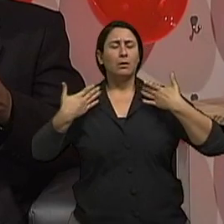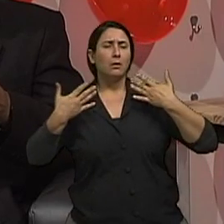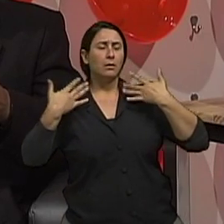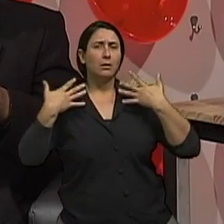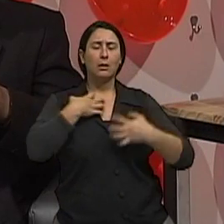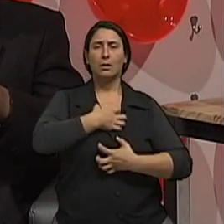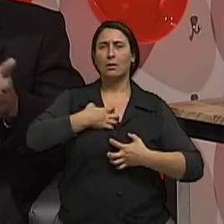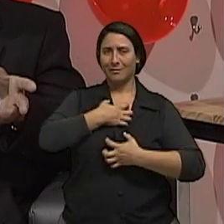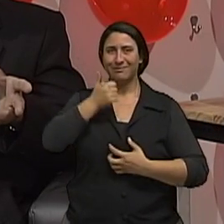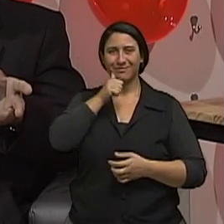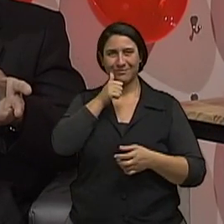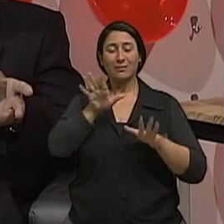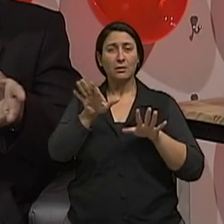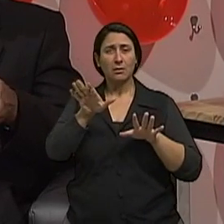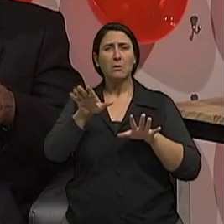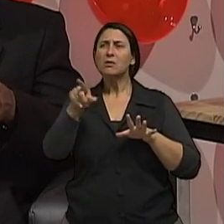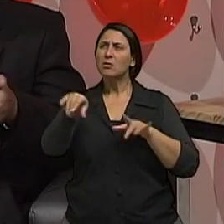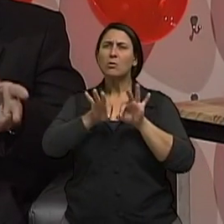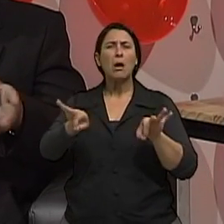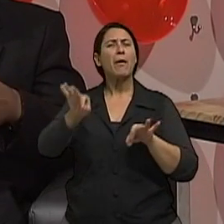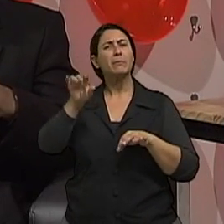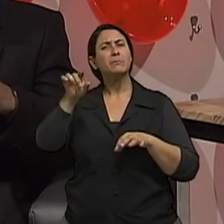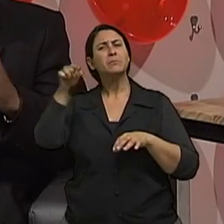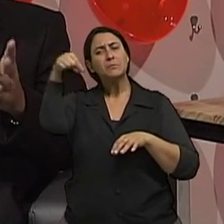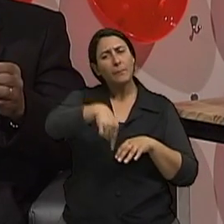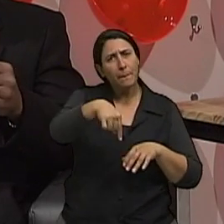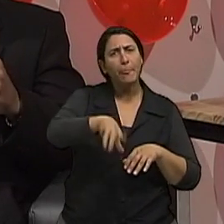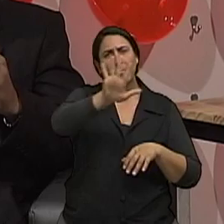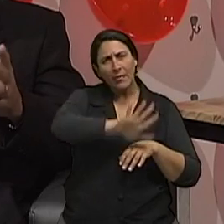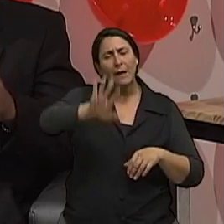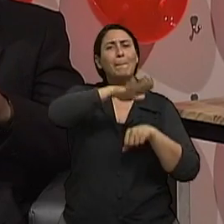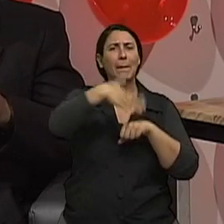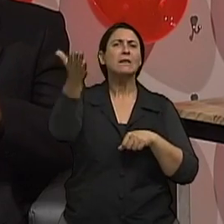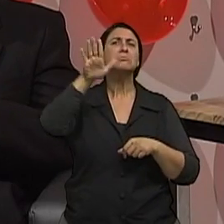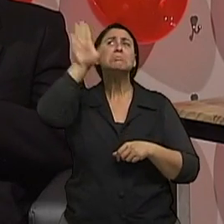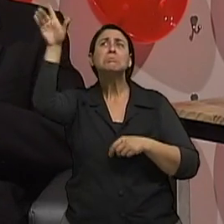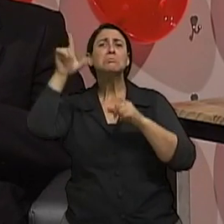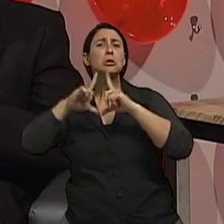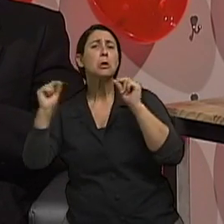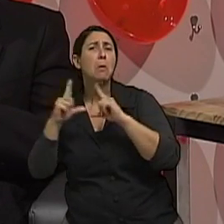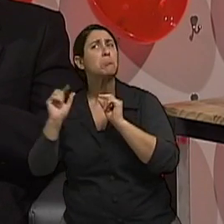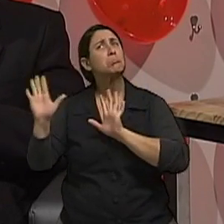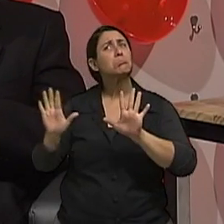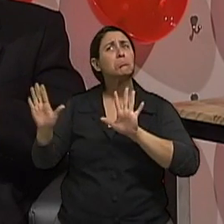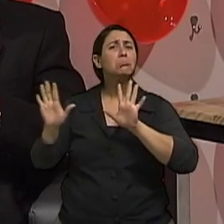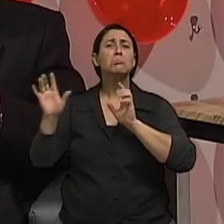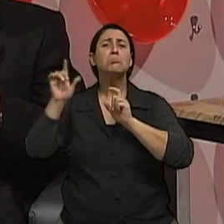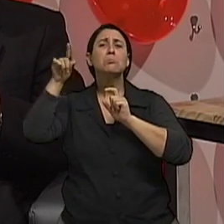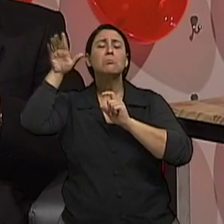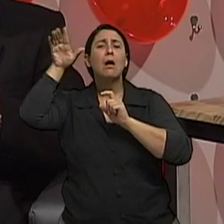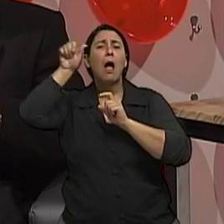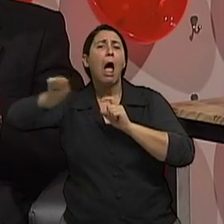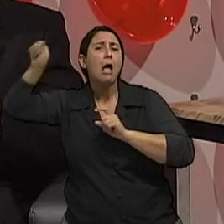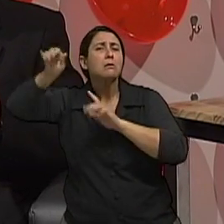ocidente, isso parece ser mais comum do que no oriente, no Japão, existe uma teoria que tem a ver com o consumo de sódio, etc. Mas o fato é que parece ser um